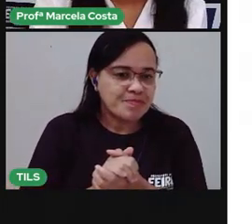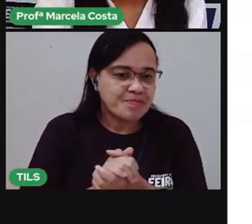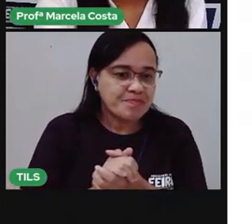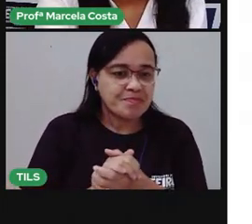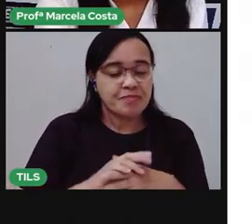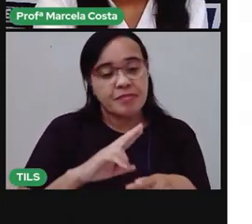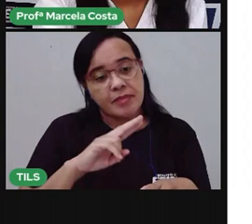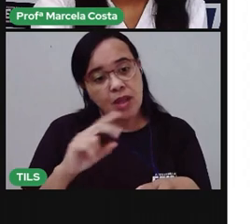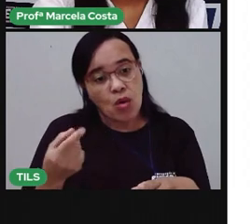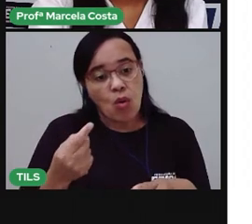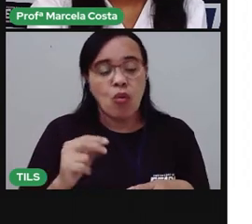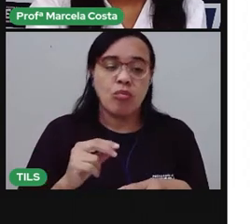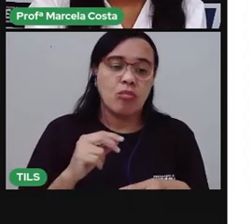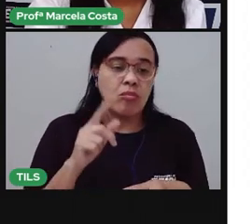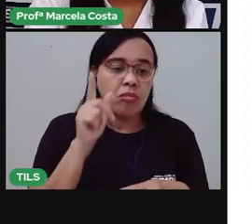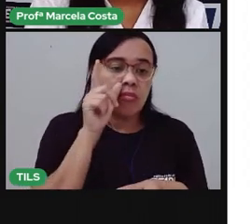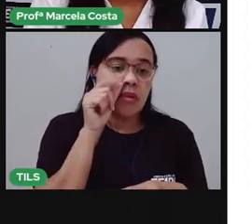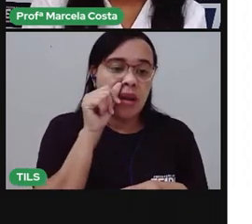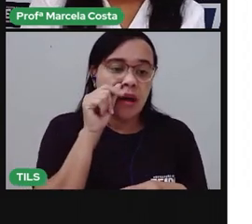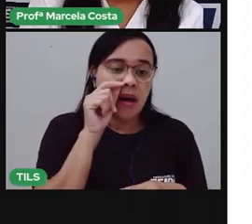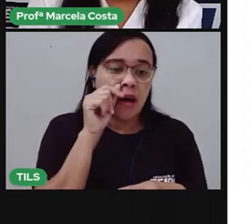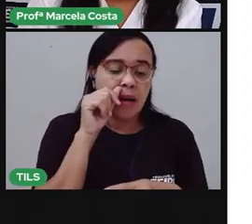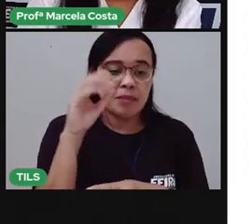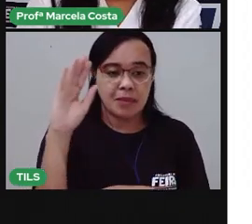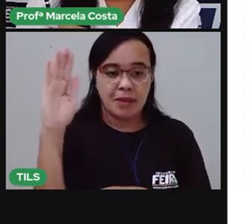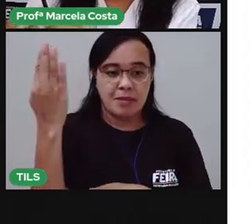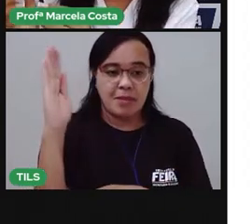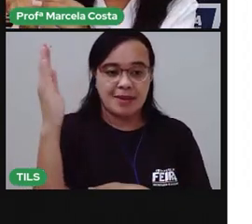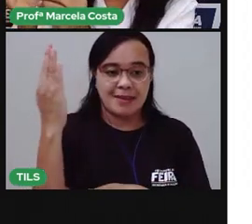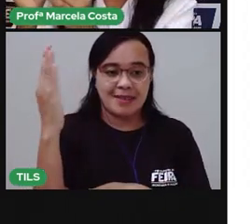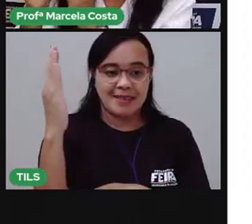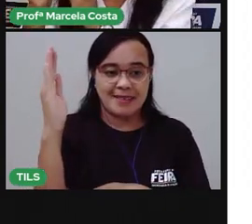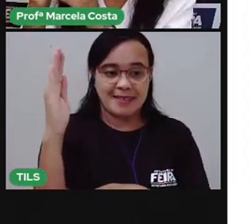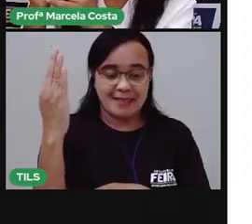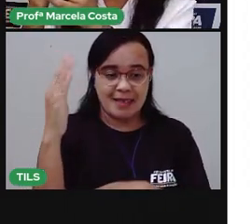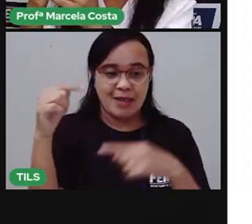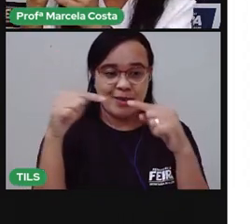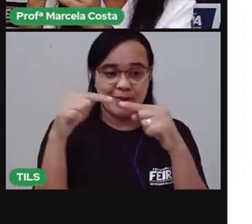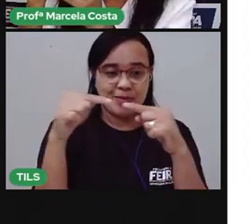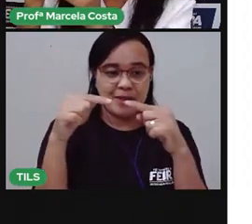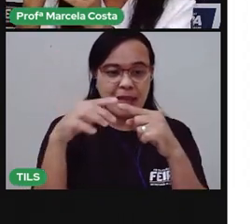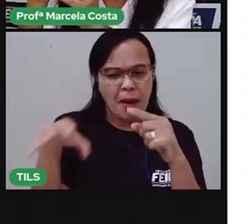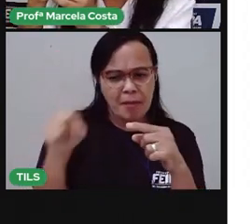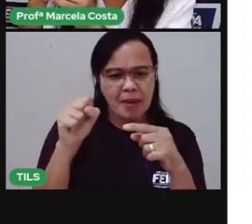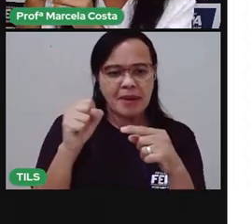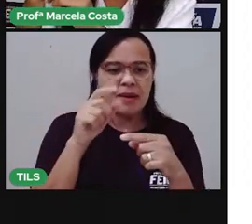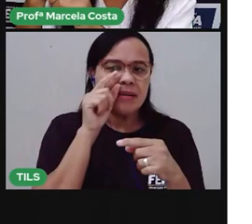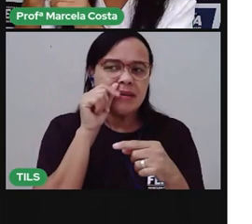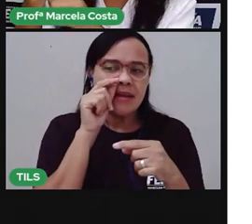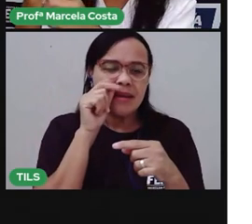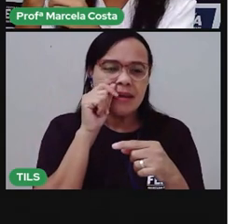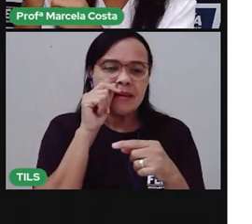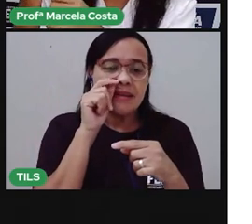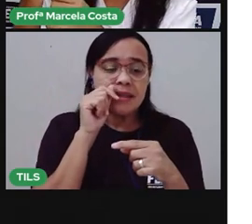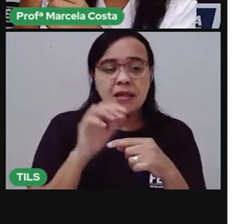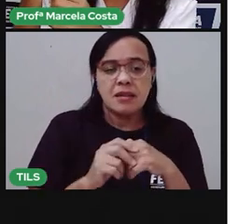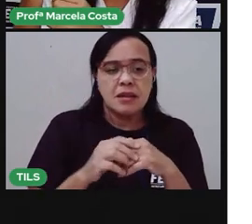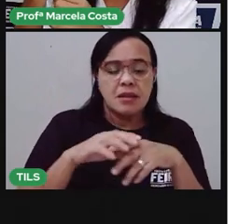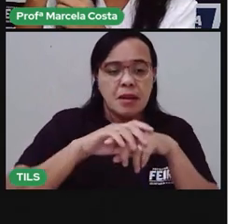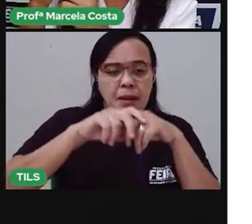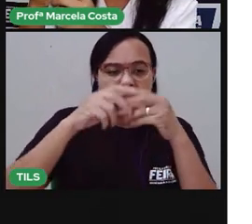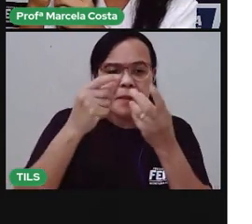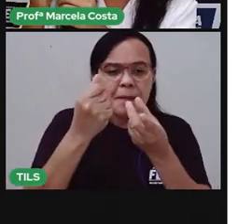o lápis. Que é feito de madeira. Pega o lápis aí. Que é feito de madeira. E vá passando.